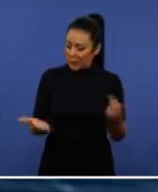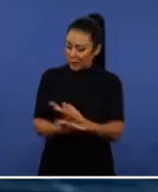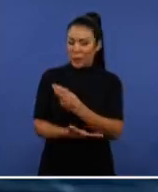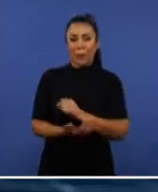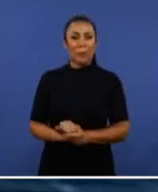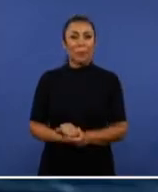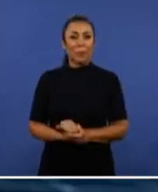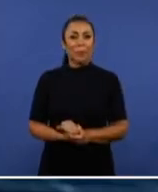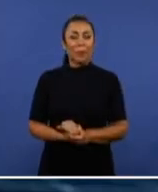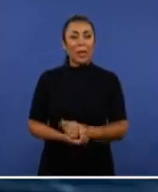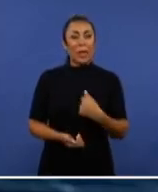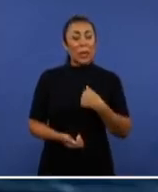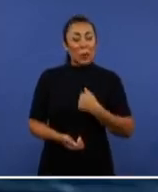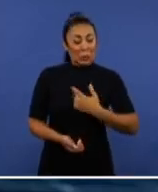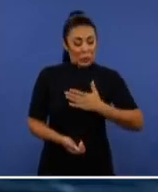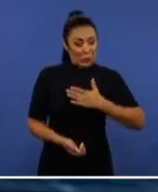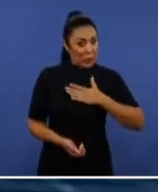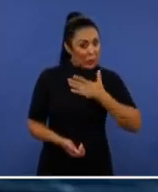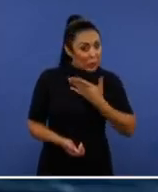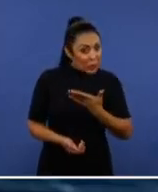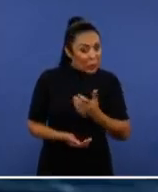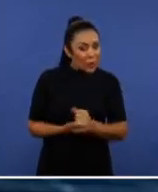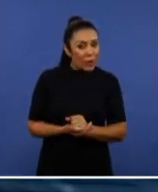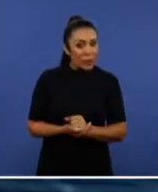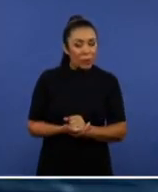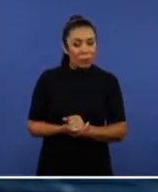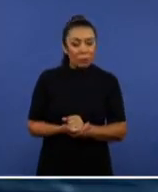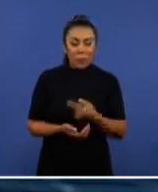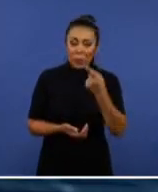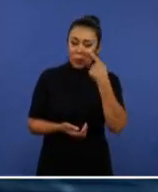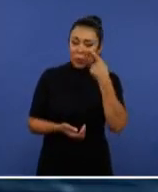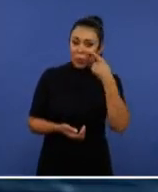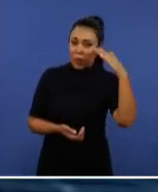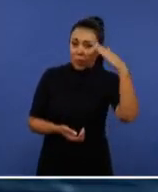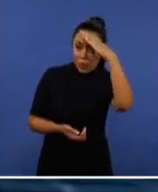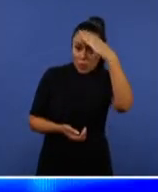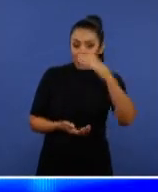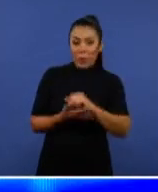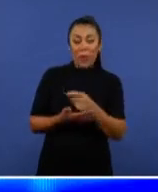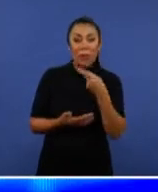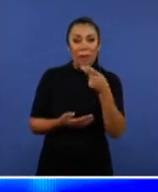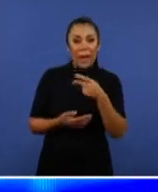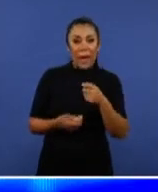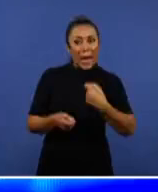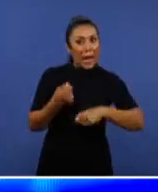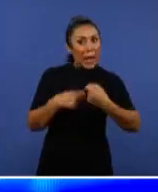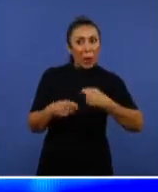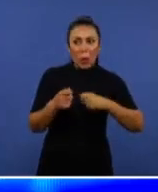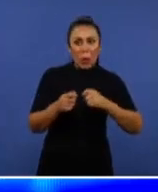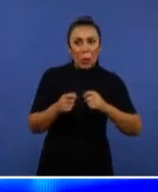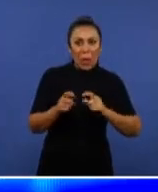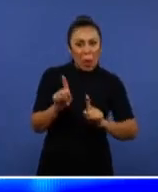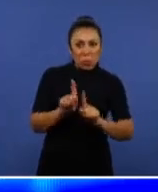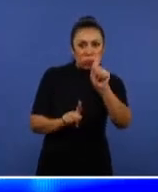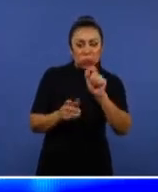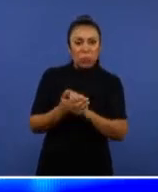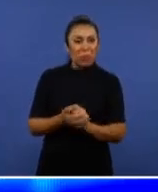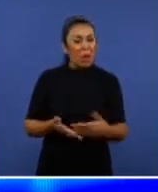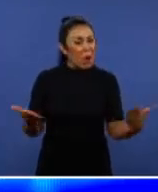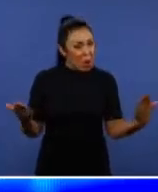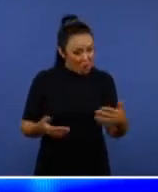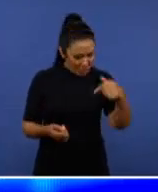É uma coisa que me choca ouvir o presidente Bolsonaro dizer que a economia está bombando. Hoje, no Brasil, meu irmão,